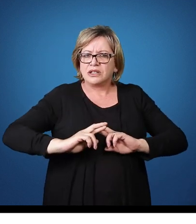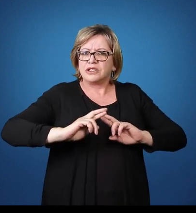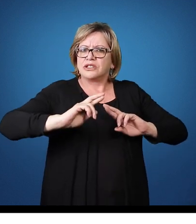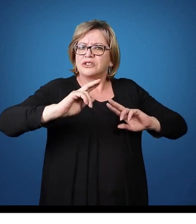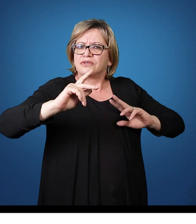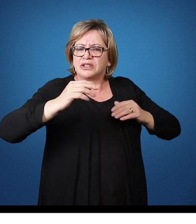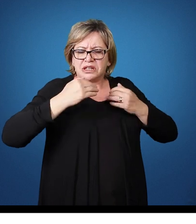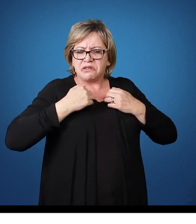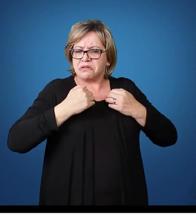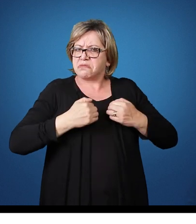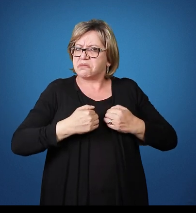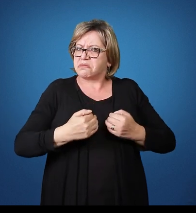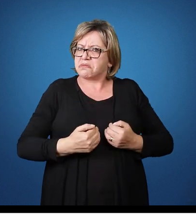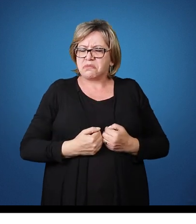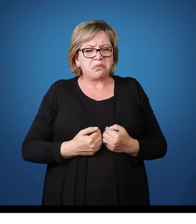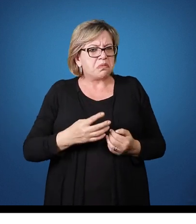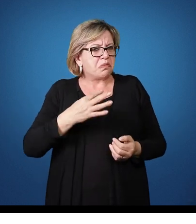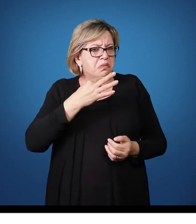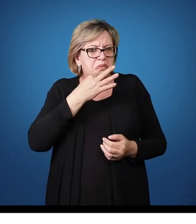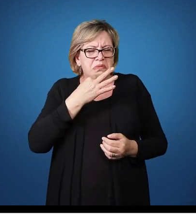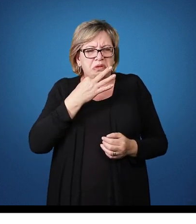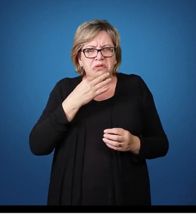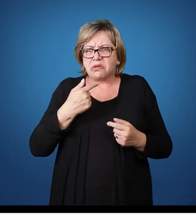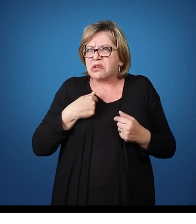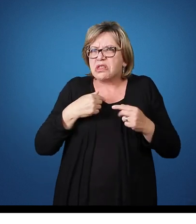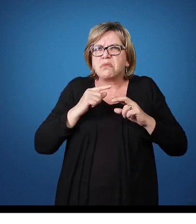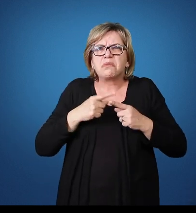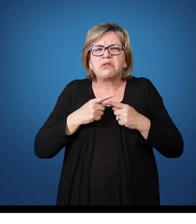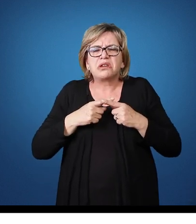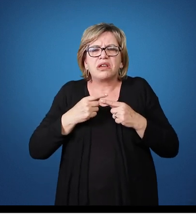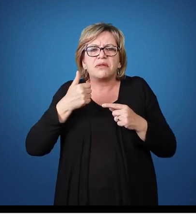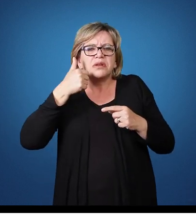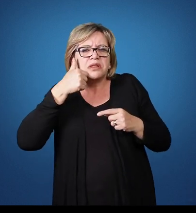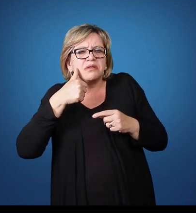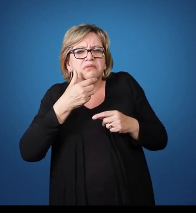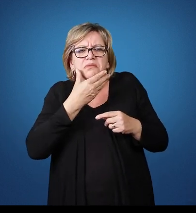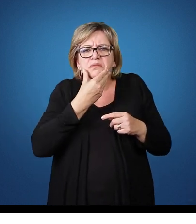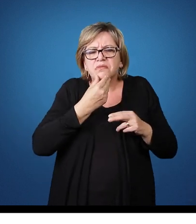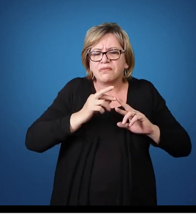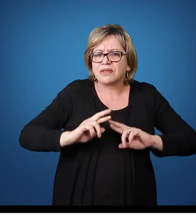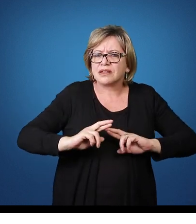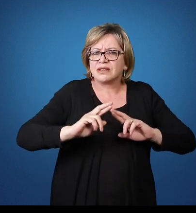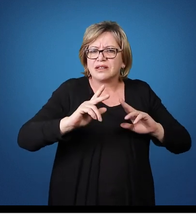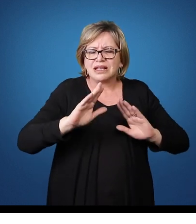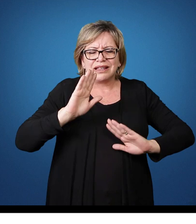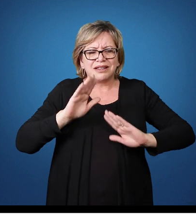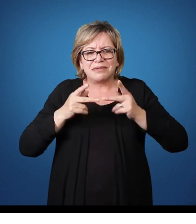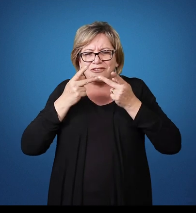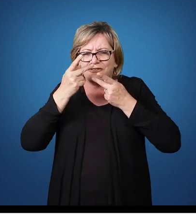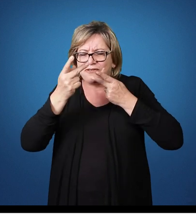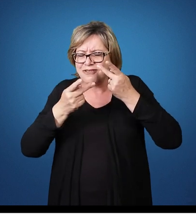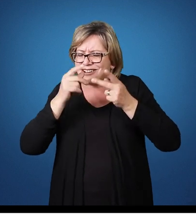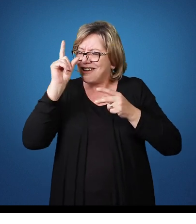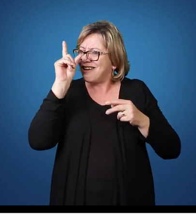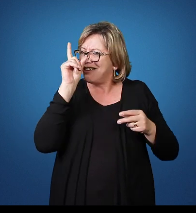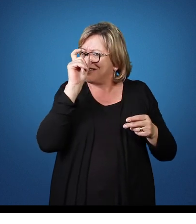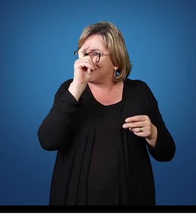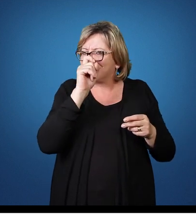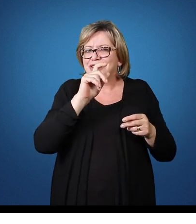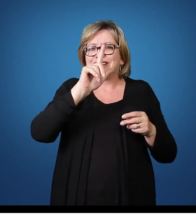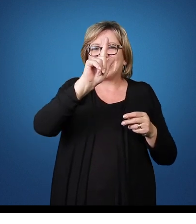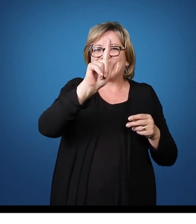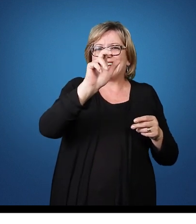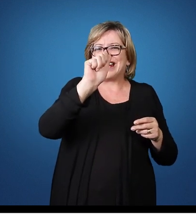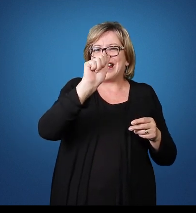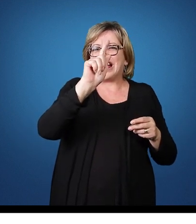as suas partes do corpo A diferenciação entre menino e menina Algumas dificuldades de fala Apresentação de